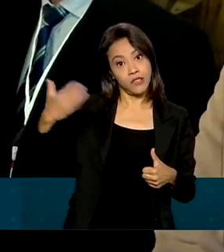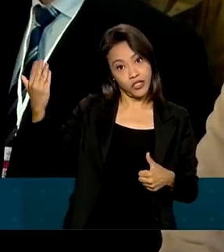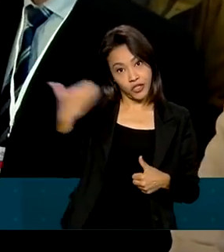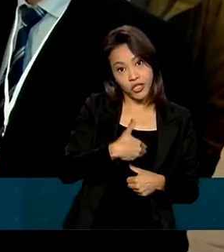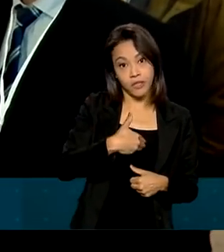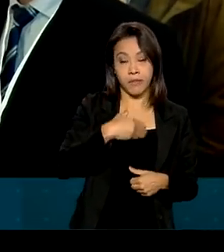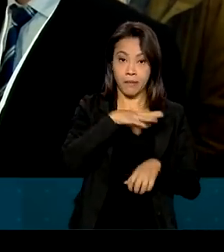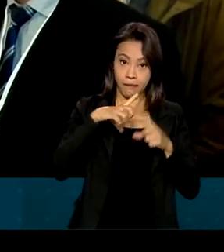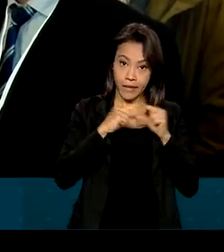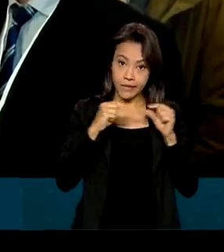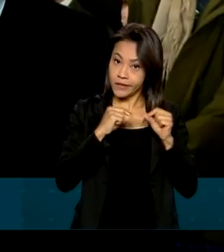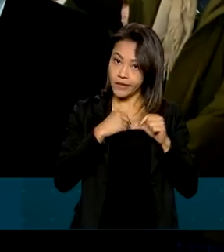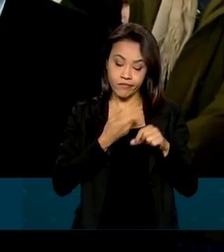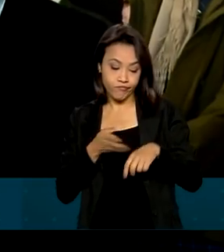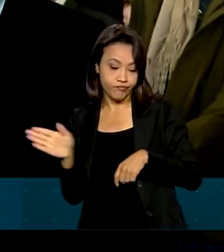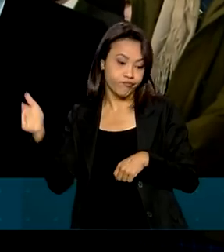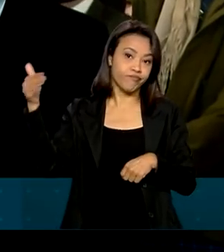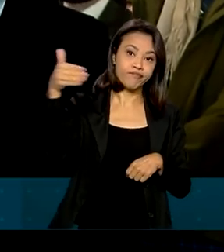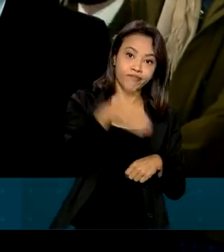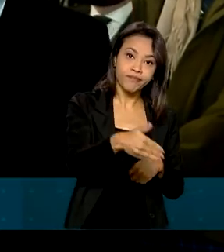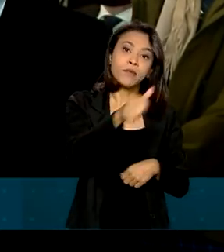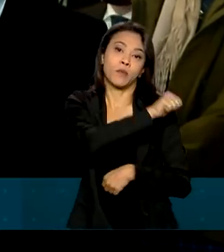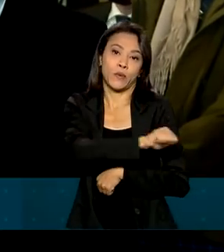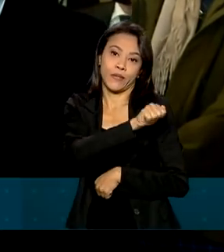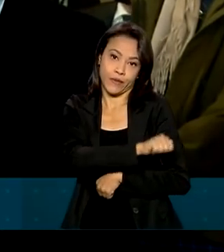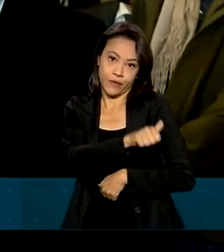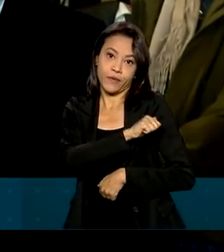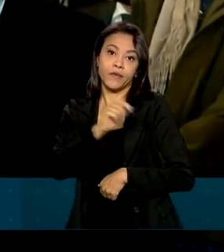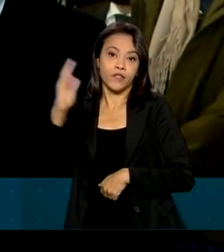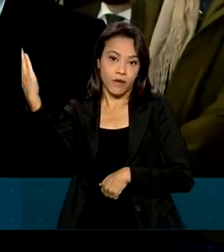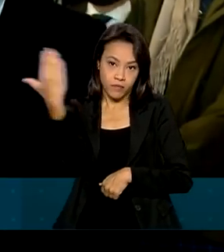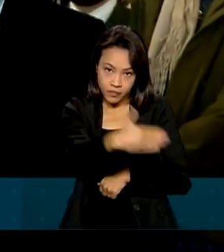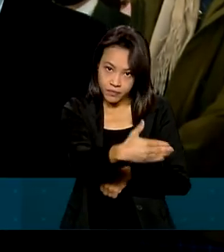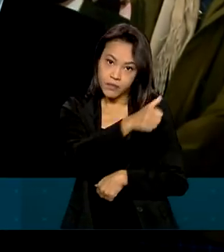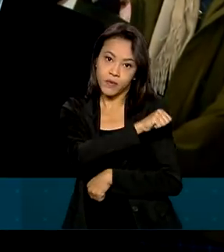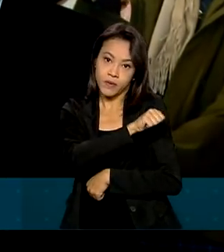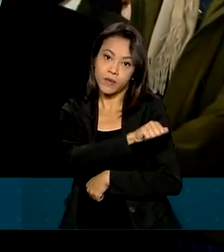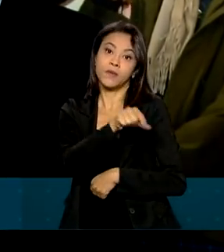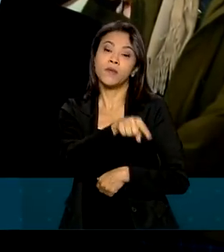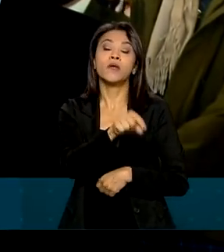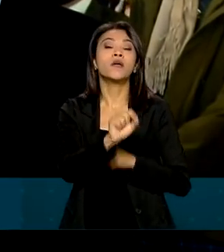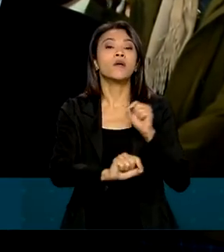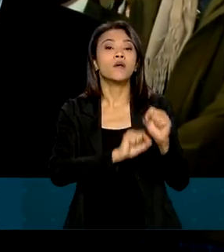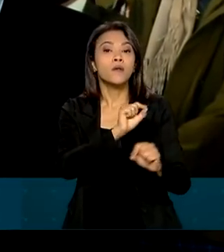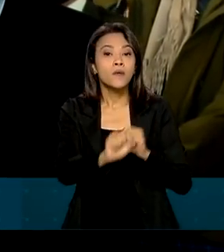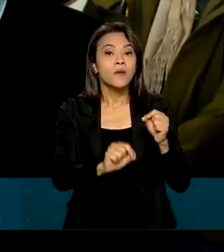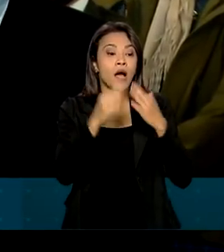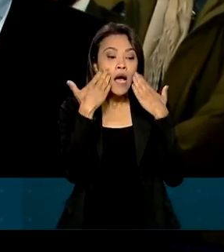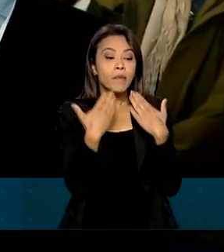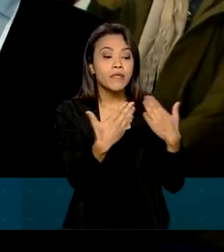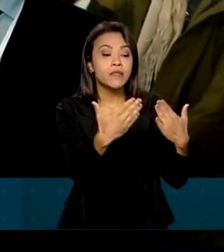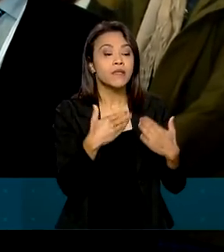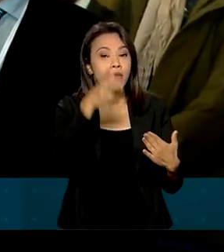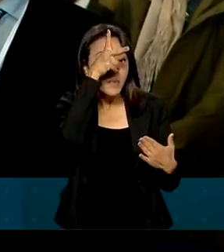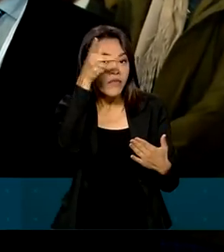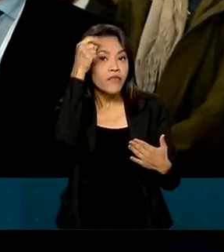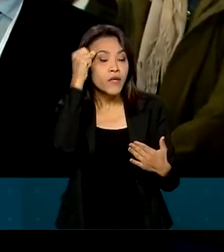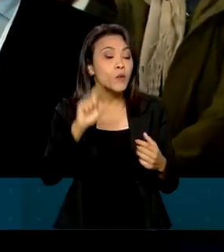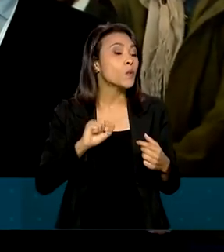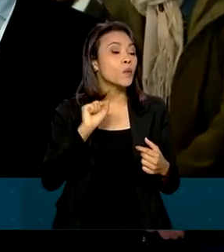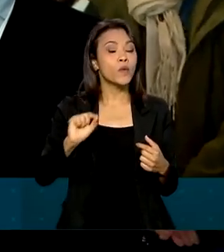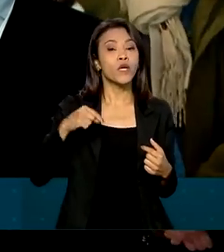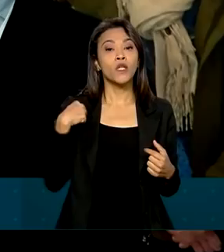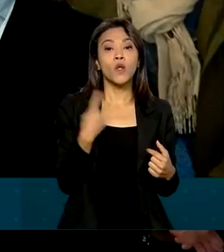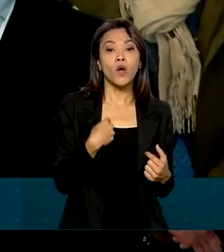de pousar em Brasília, pousar no Galeão, sobrevoaremos a região. Então, pretendemos já apresentar ao prefeito lá o que nós